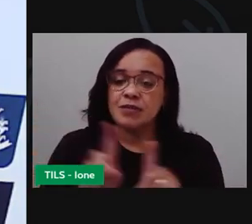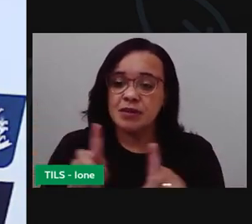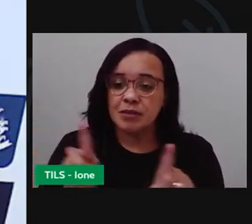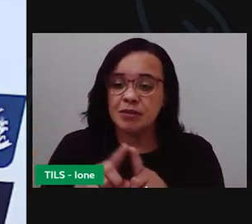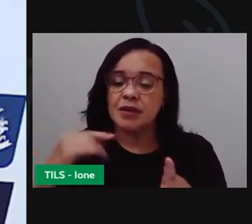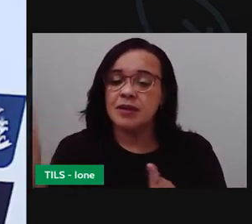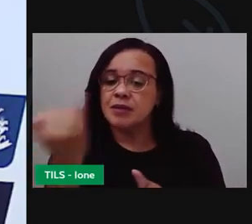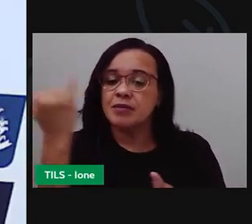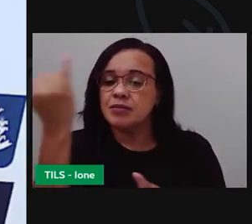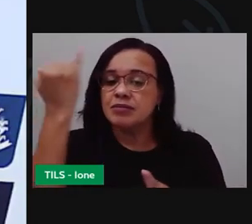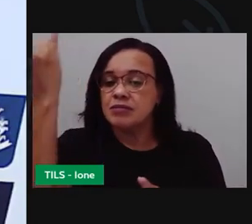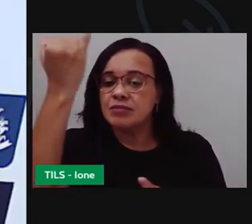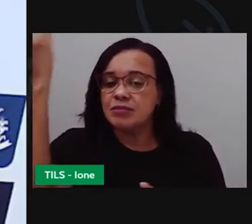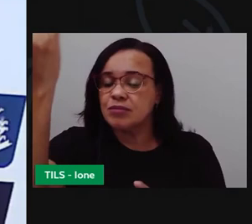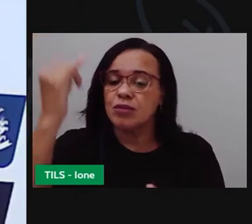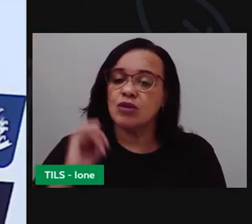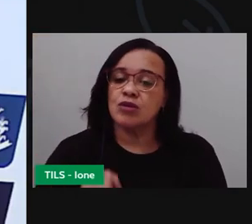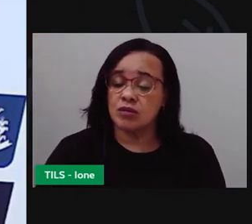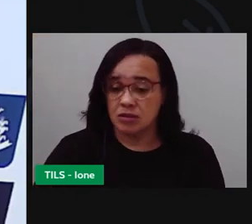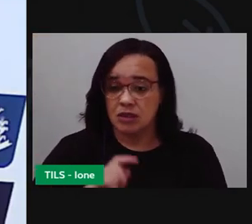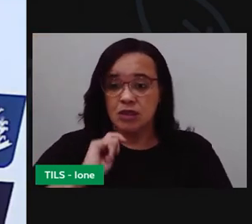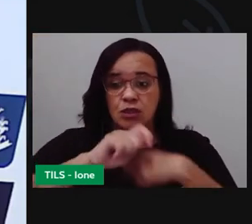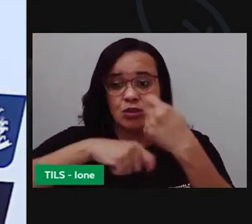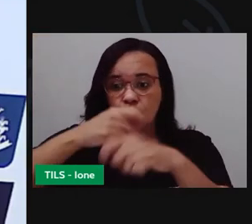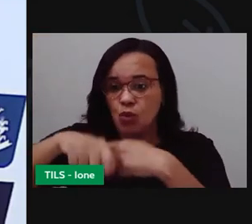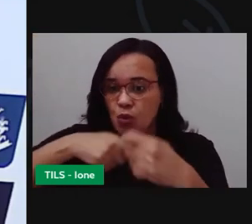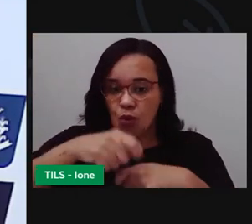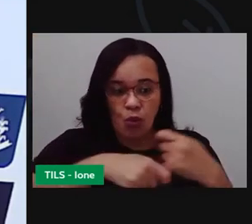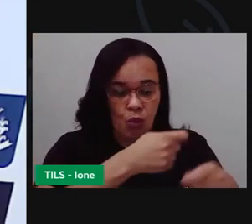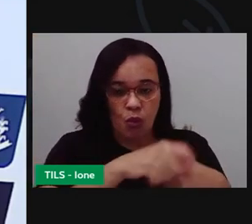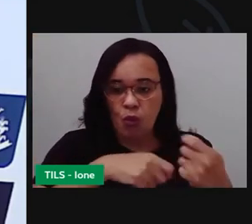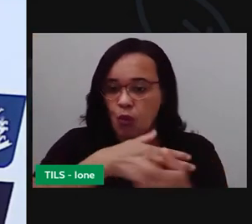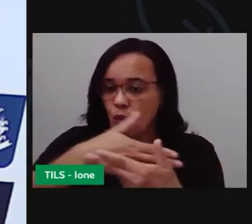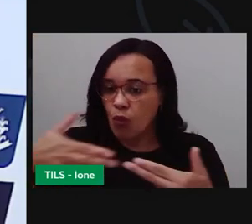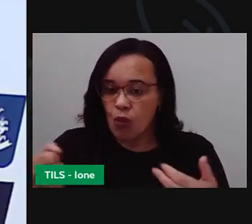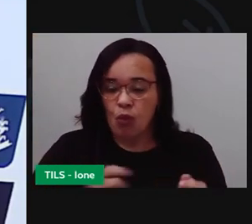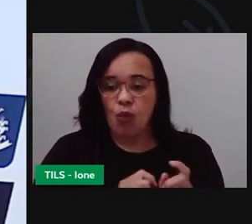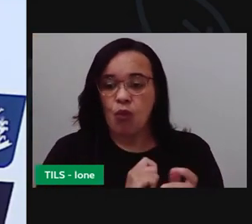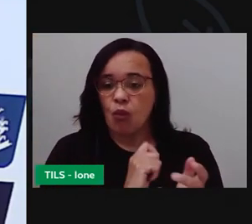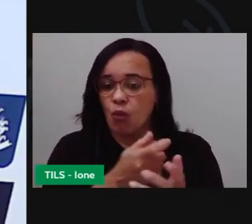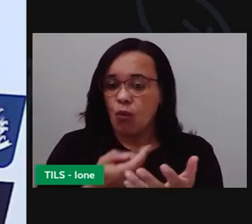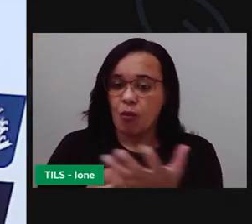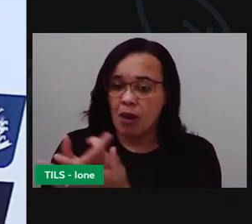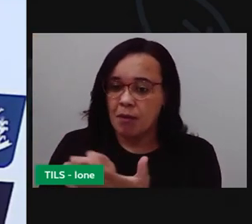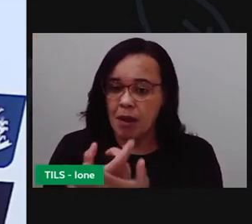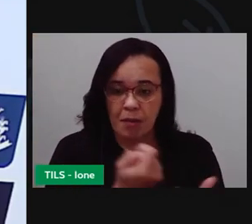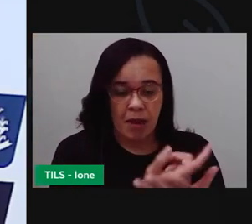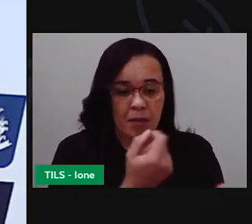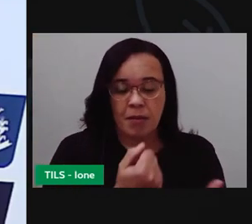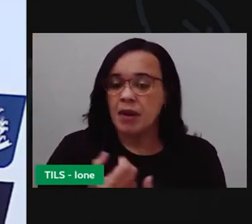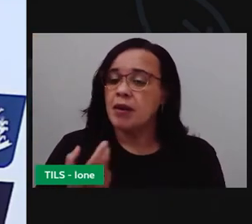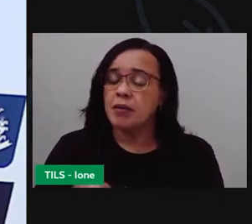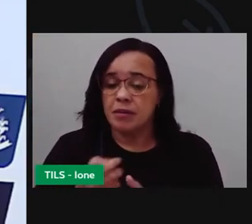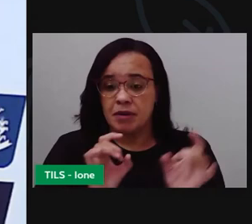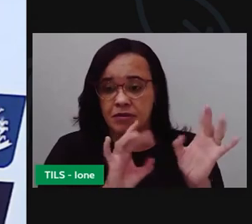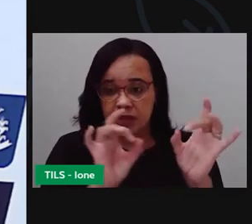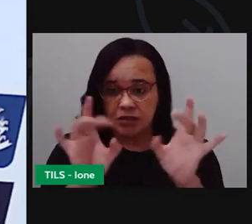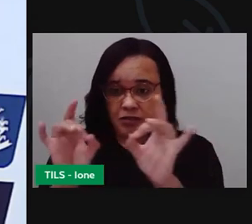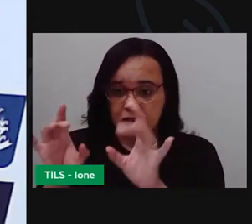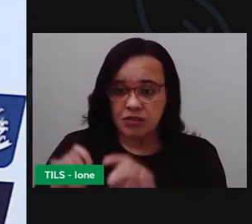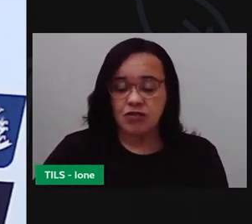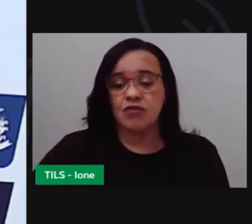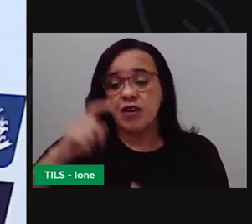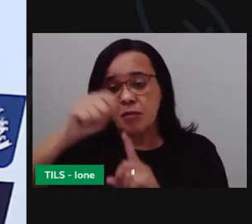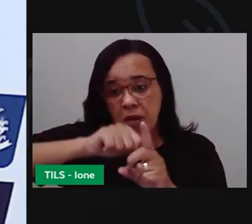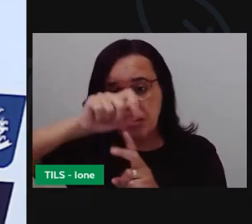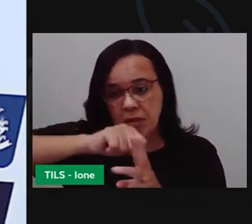importante entreposto comercial da nossa cidade, que se movimenta todo mês, cerca de 20 milhões